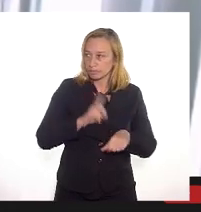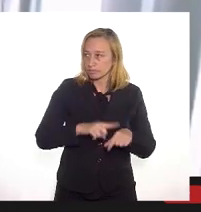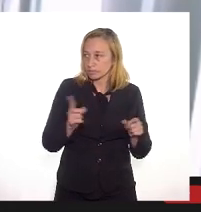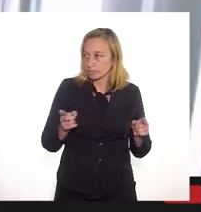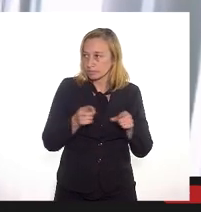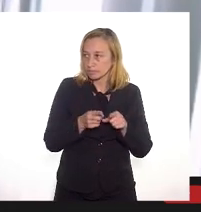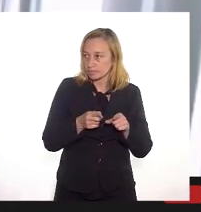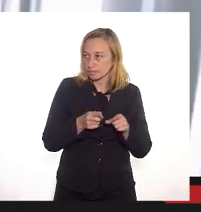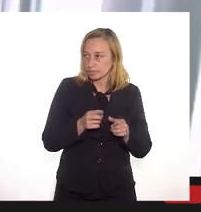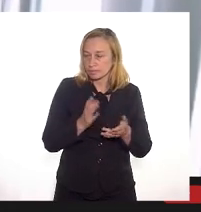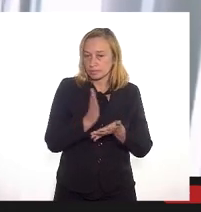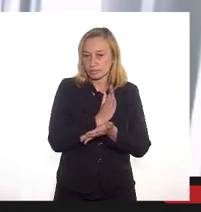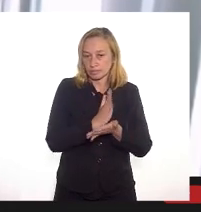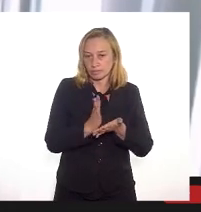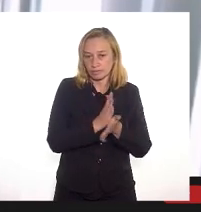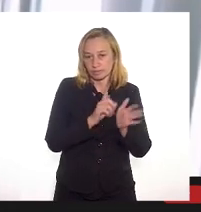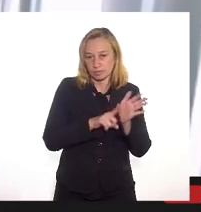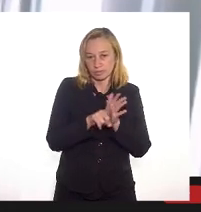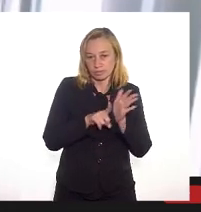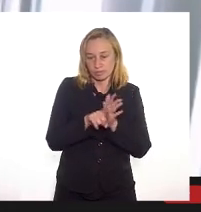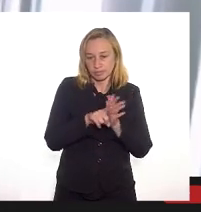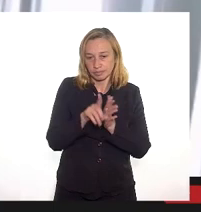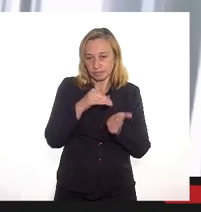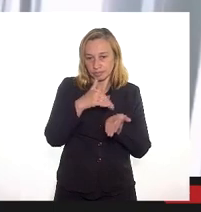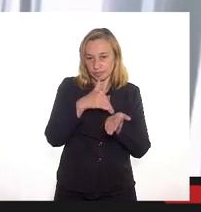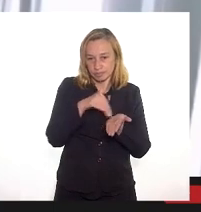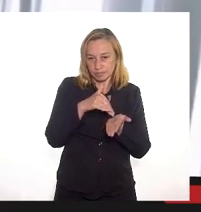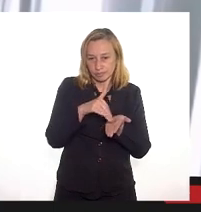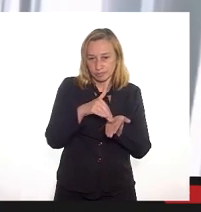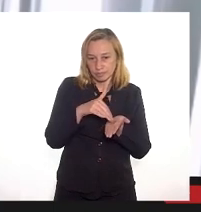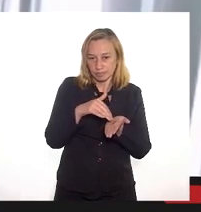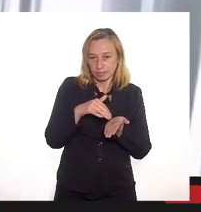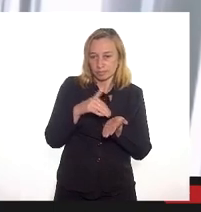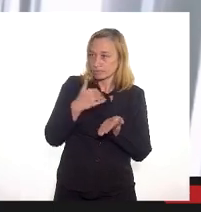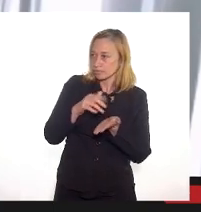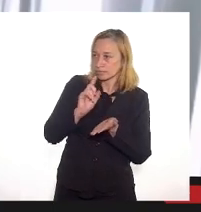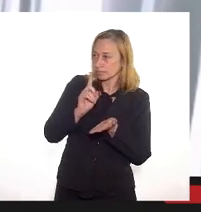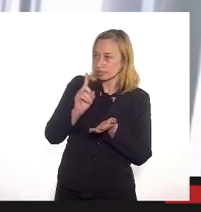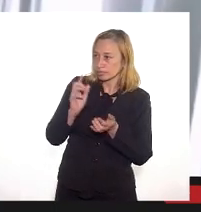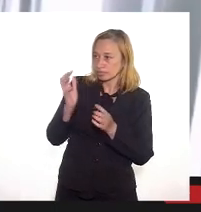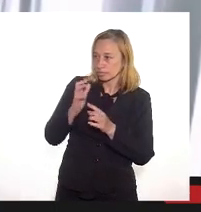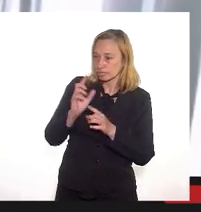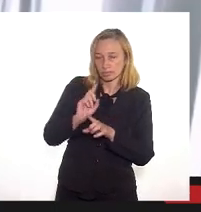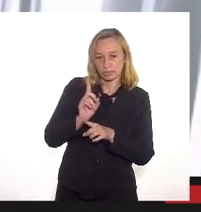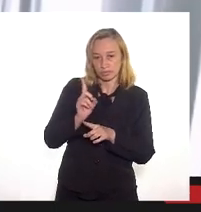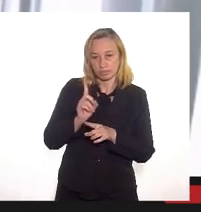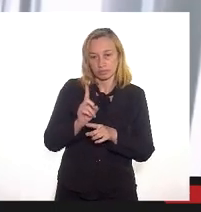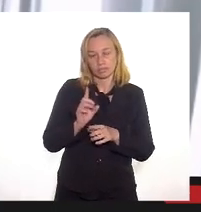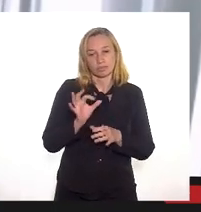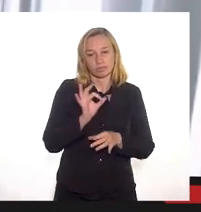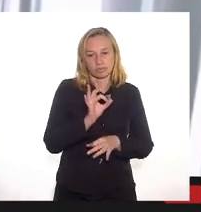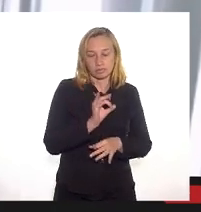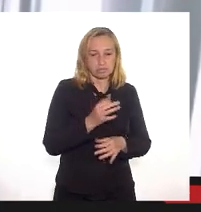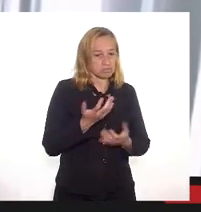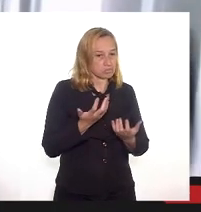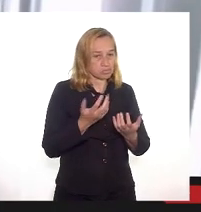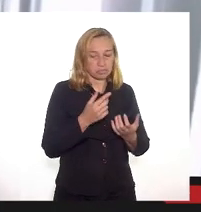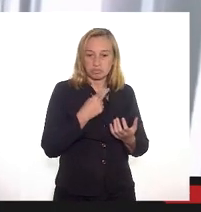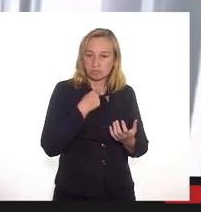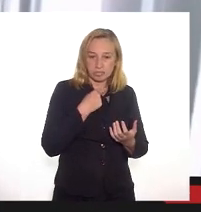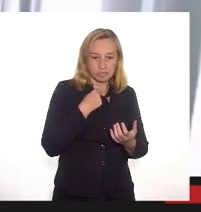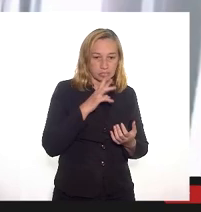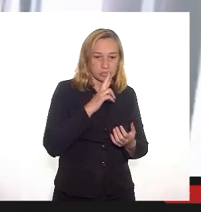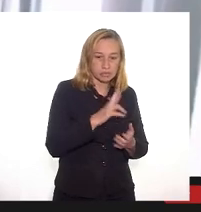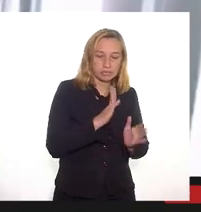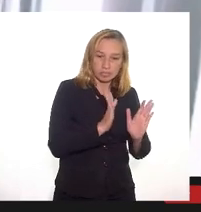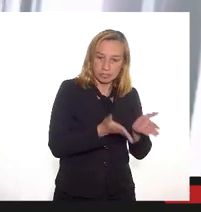mais curto alguma pergunta para o secretário mas secretário isso não é uma sabatina e se eventualmente vossa senhoria não puder responder alguma questão agora não